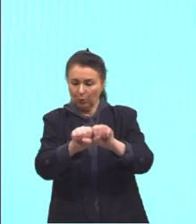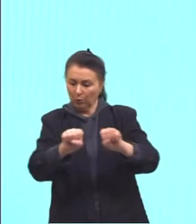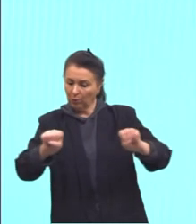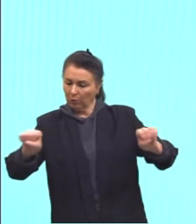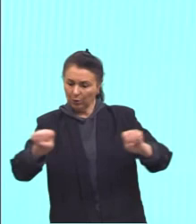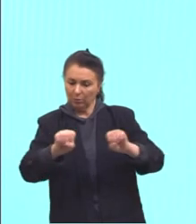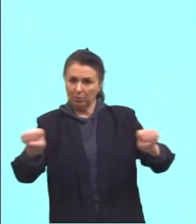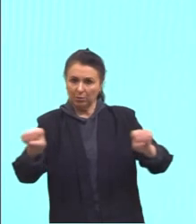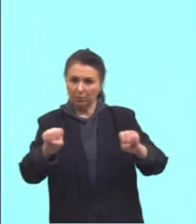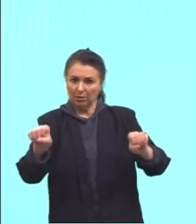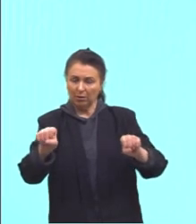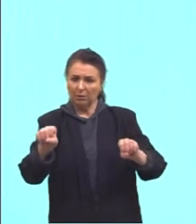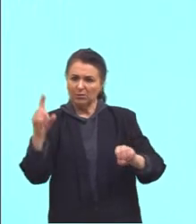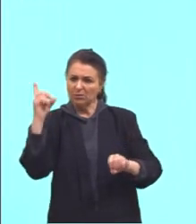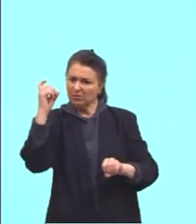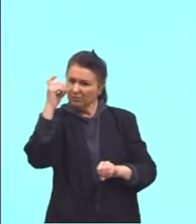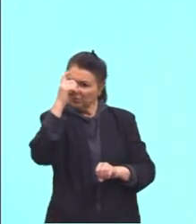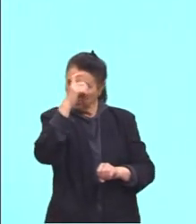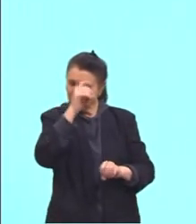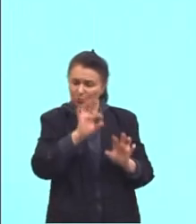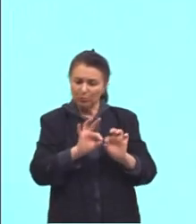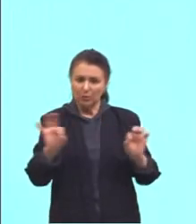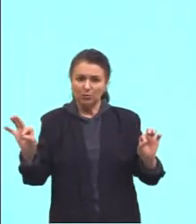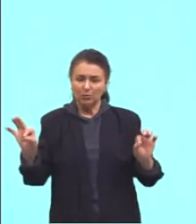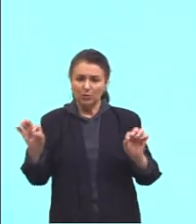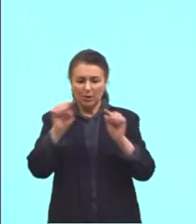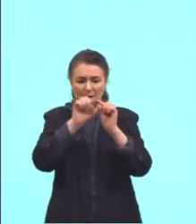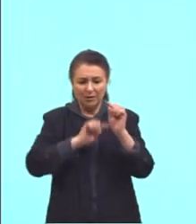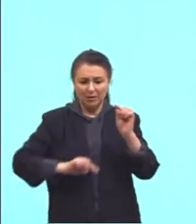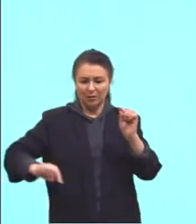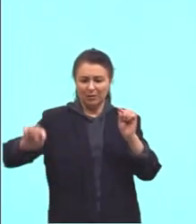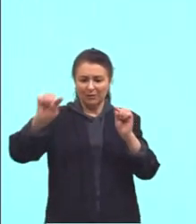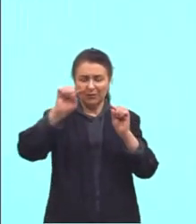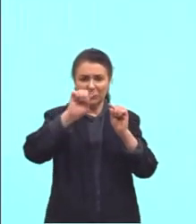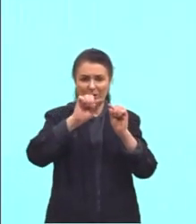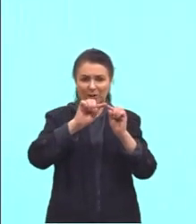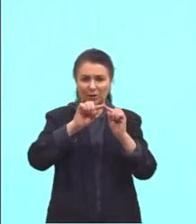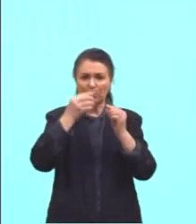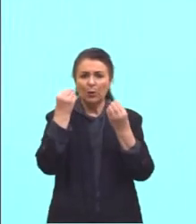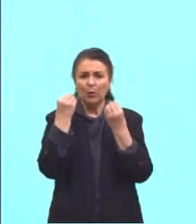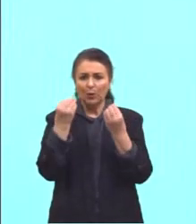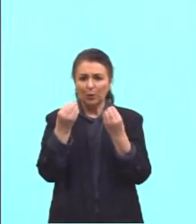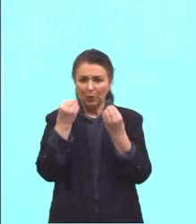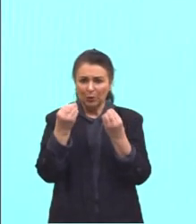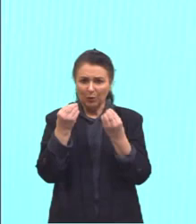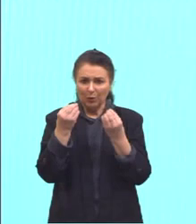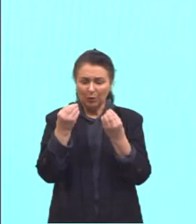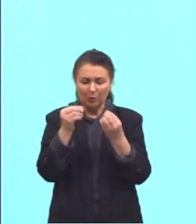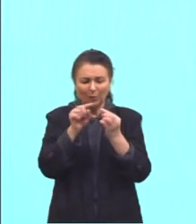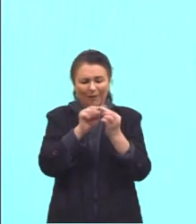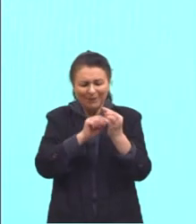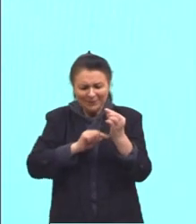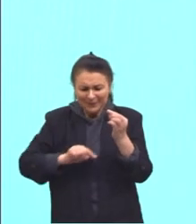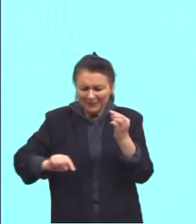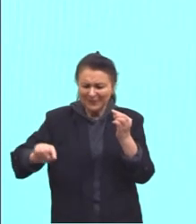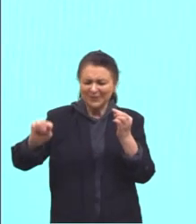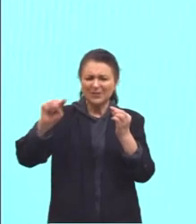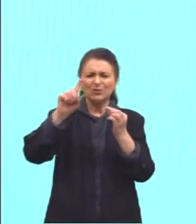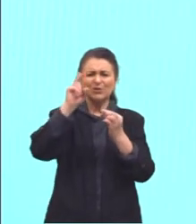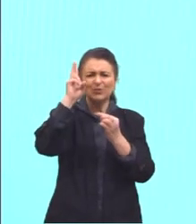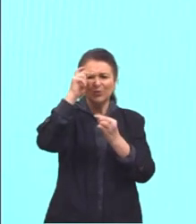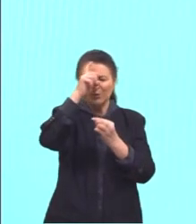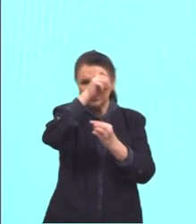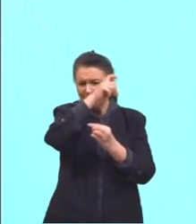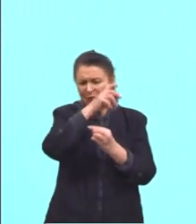demasiado difícil. Porque, é claro, se nós imaginarmos colocar a corda, ficaria muito difícil, né, de medir ali o